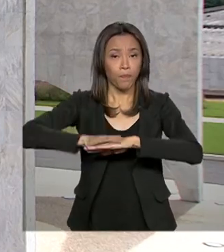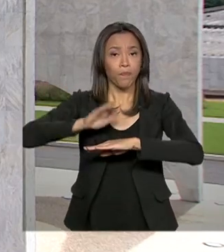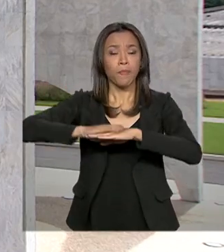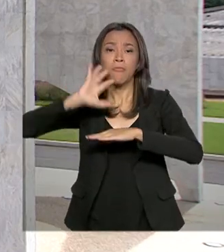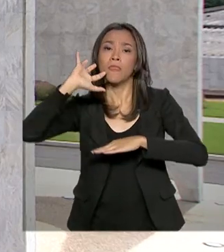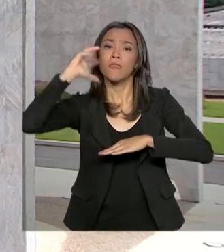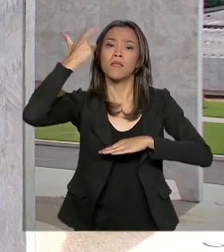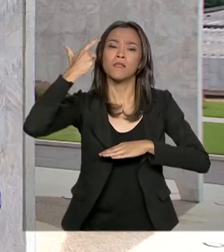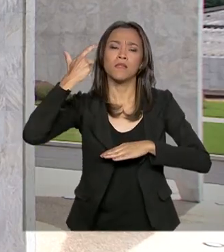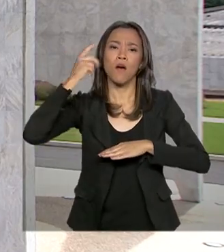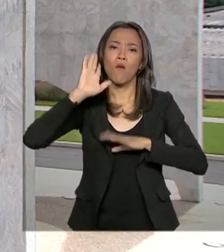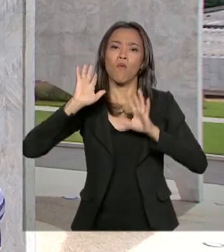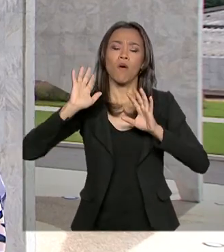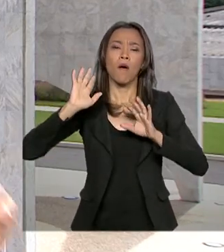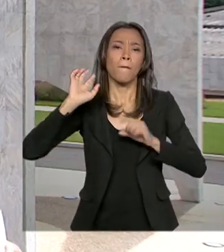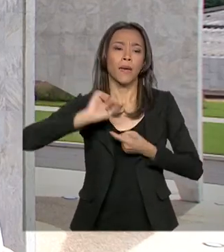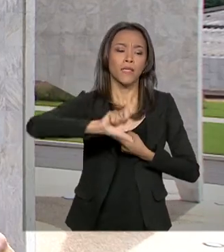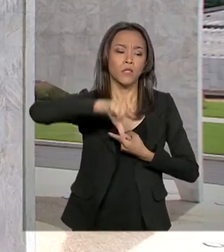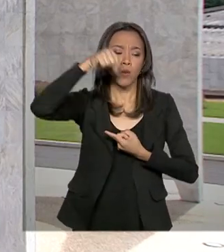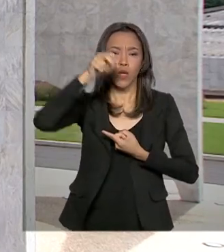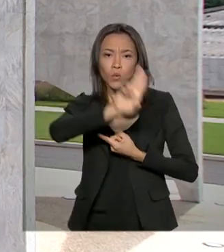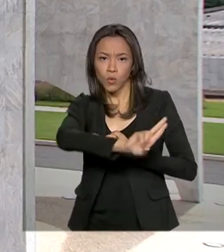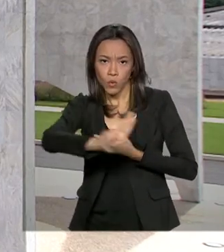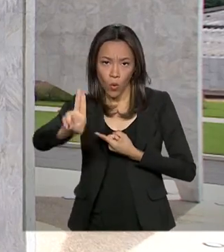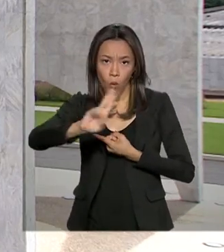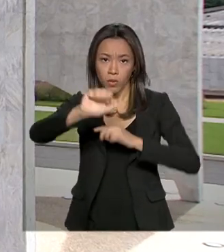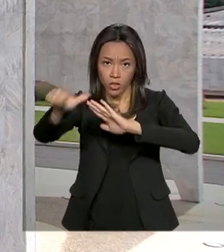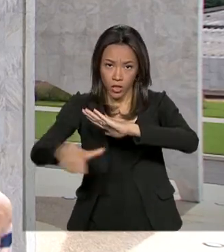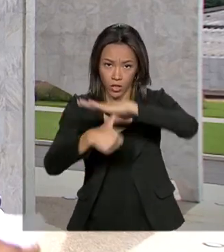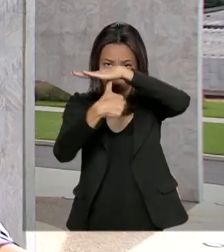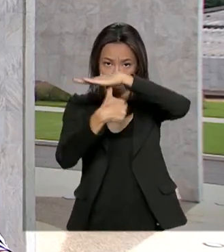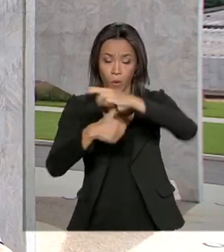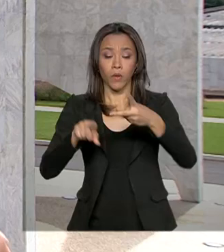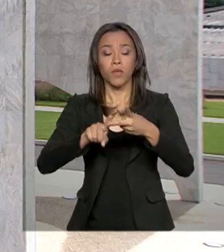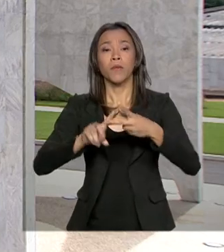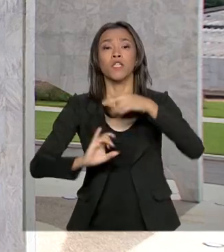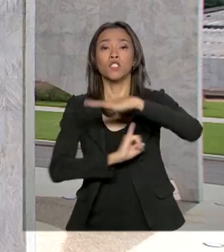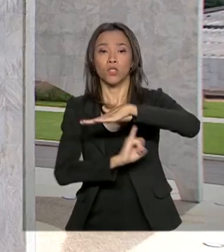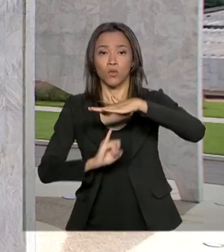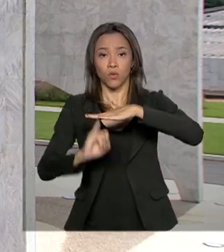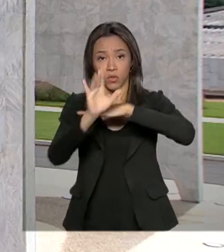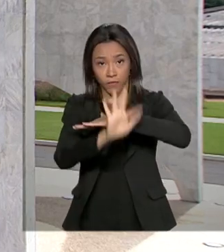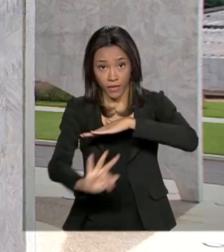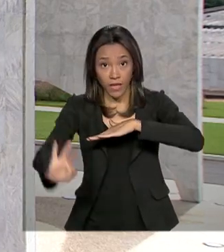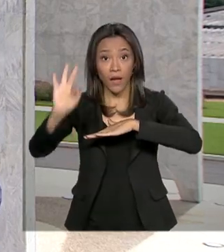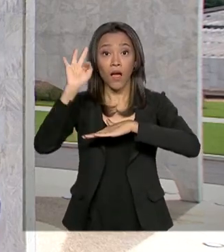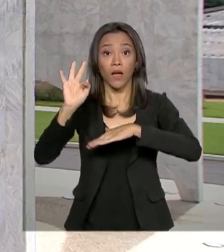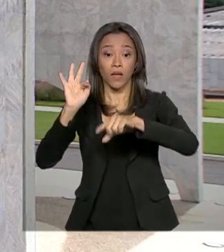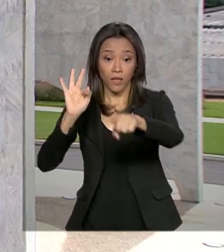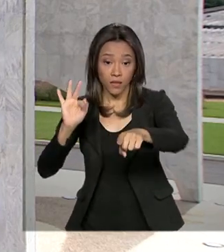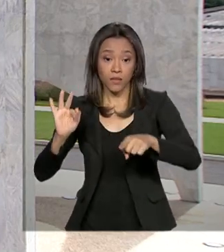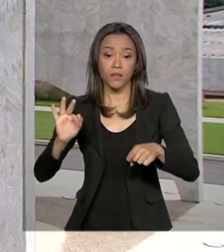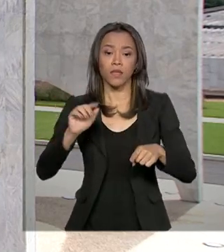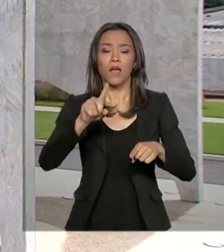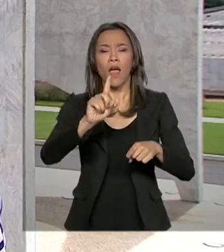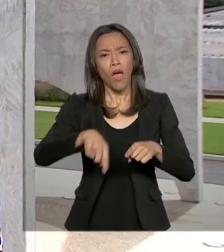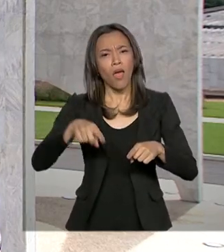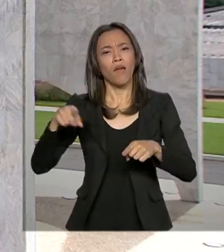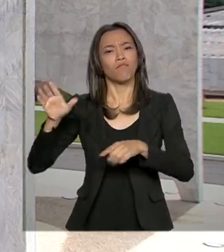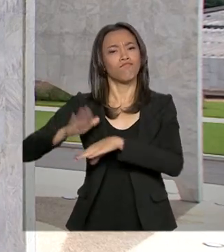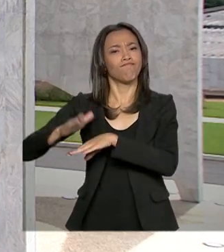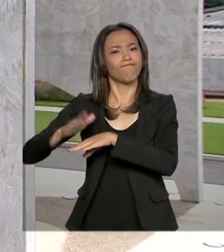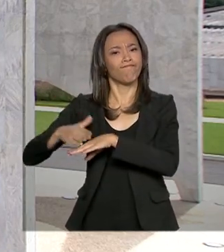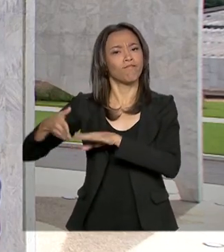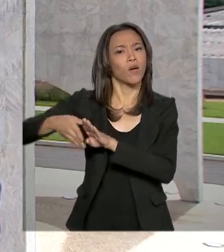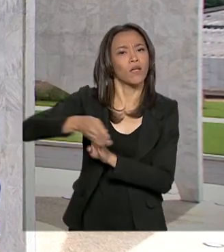final sobre a escolha dos nomes dos reitores das universidades e institutos federais continua sendo uma prerrogativa do presidente da